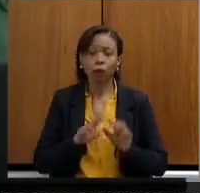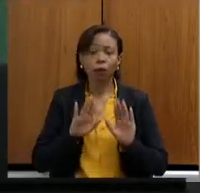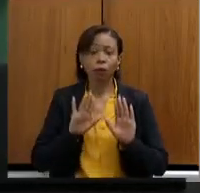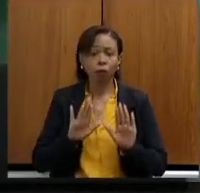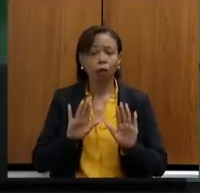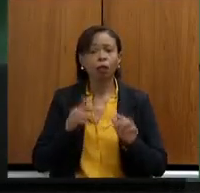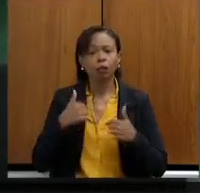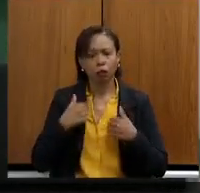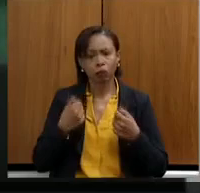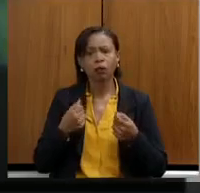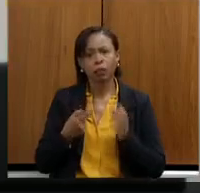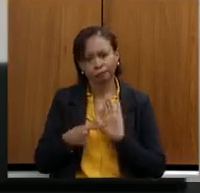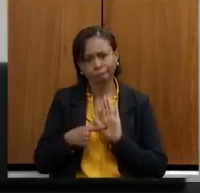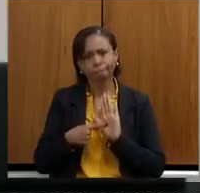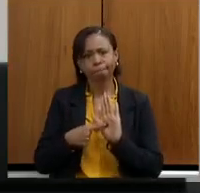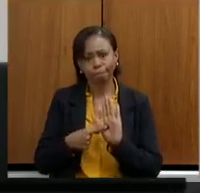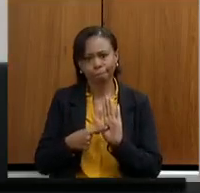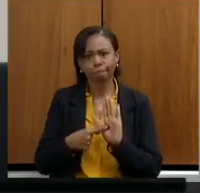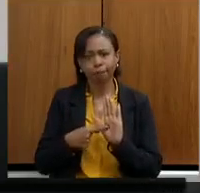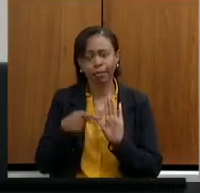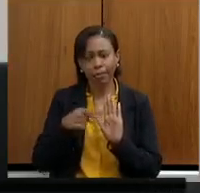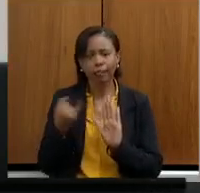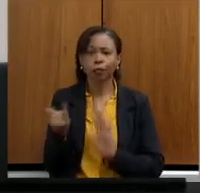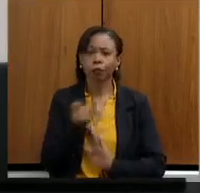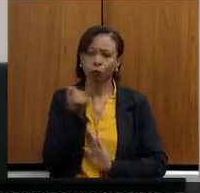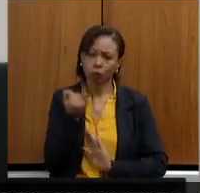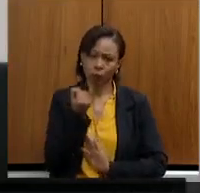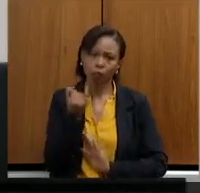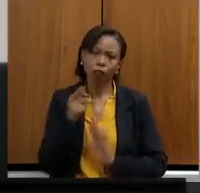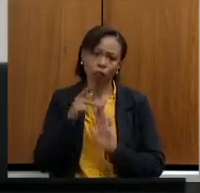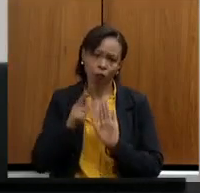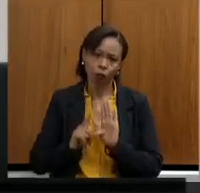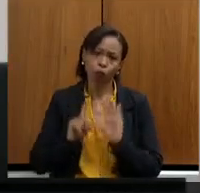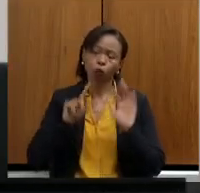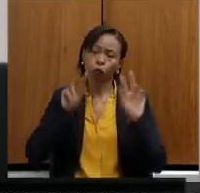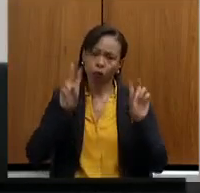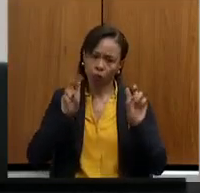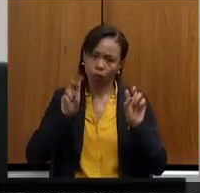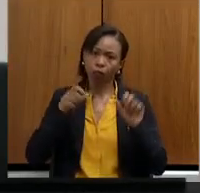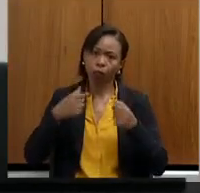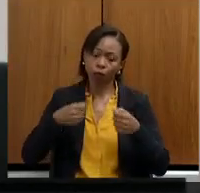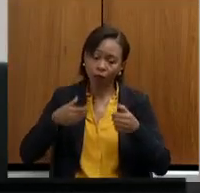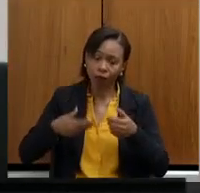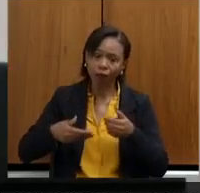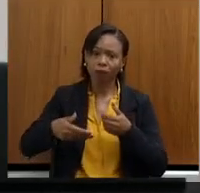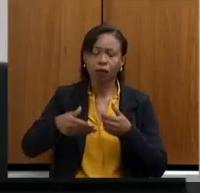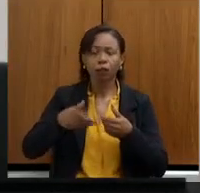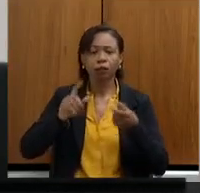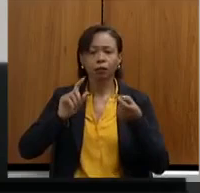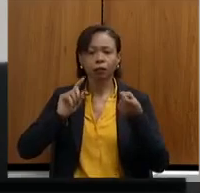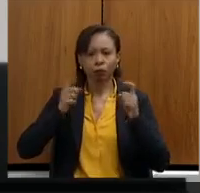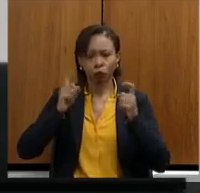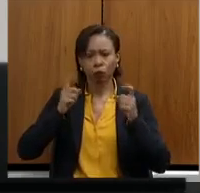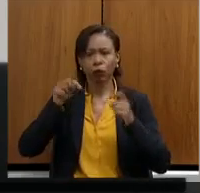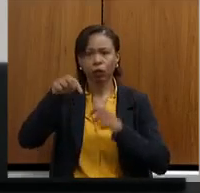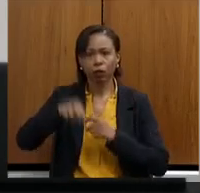poderia deixar de registrar aqui esse importante tema a ser debatido na Assembleia